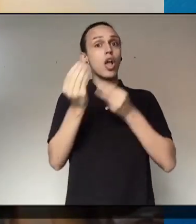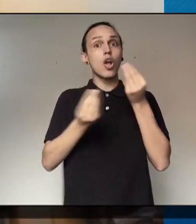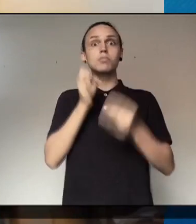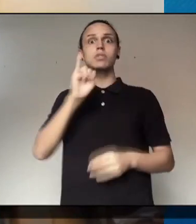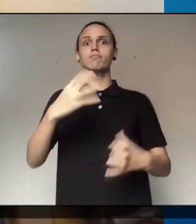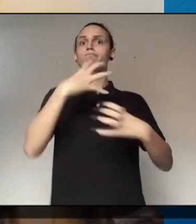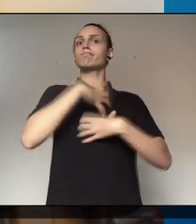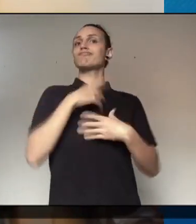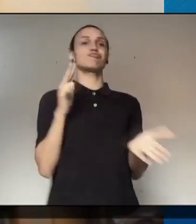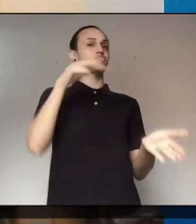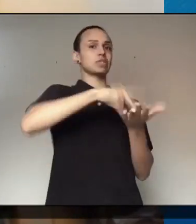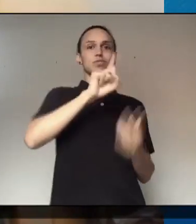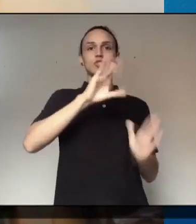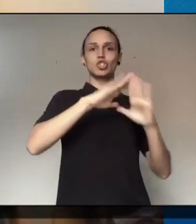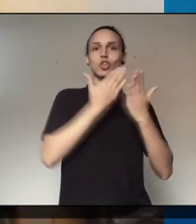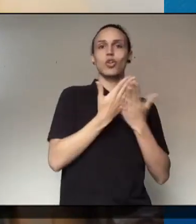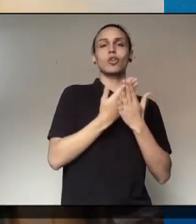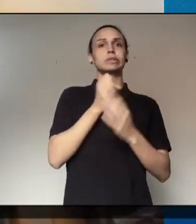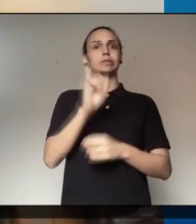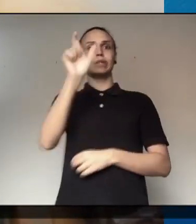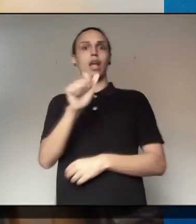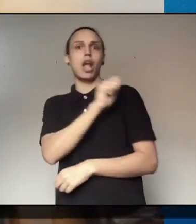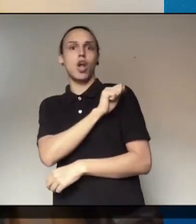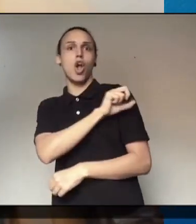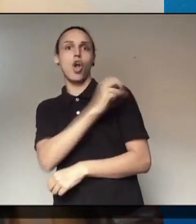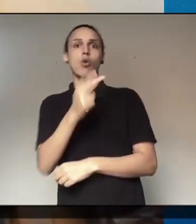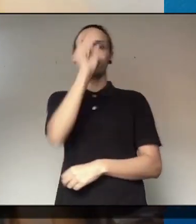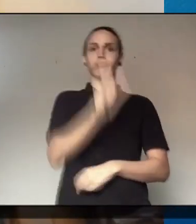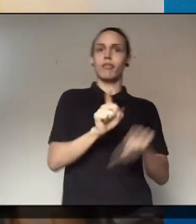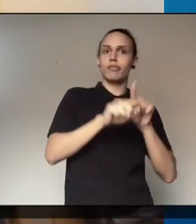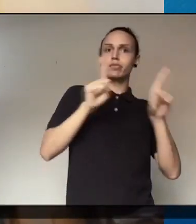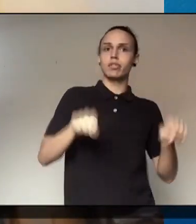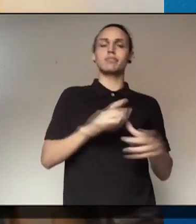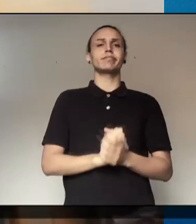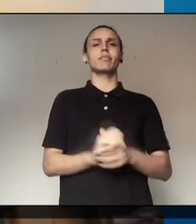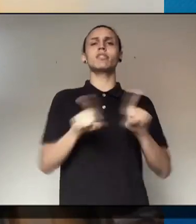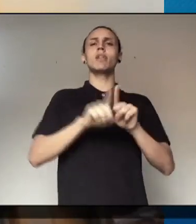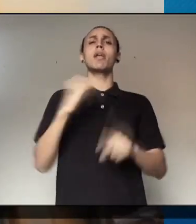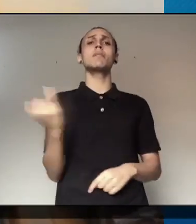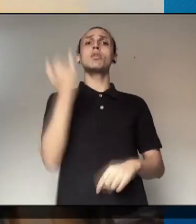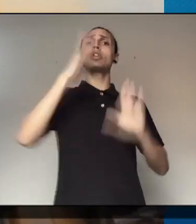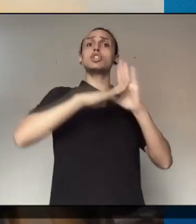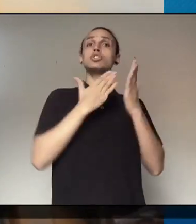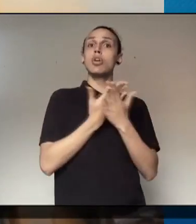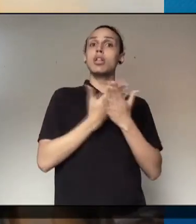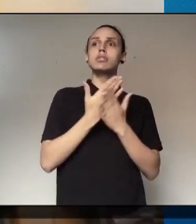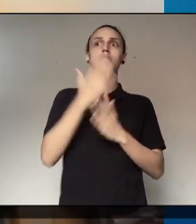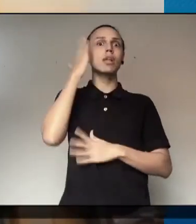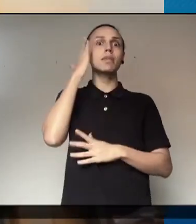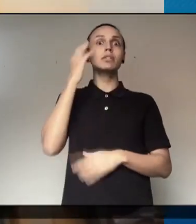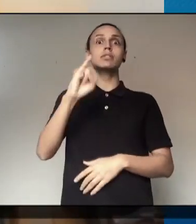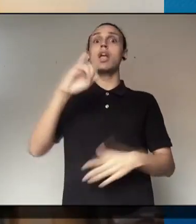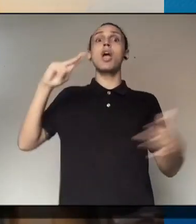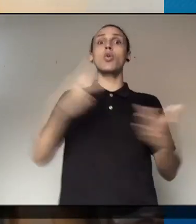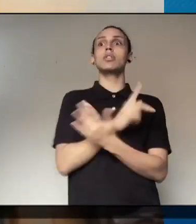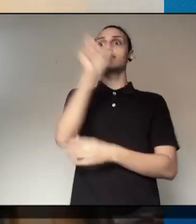A orientação para esses casos, por exemplo, é a pessoa nem se dirija à escola, seja trabalhador, seja estudante. É importante que a escola saiba também